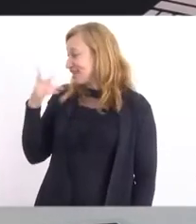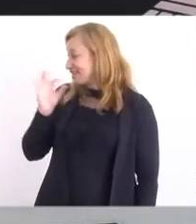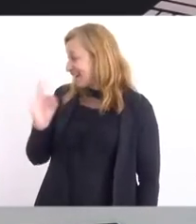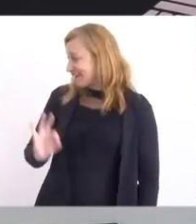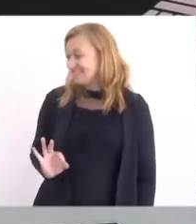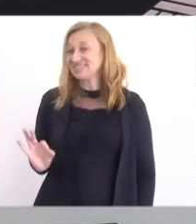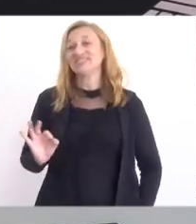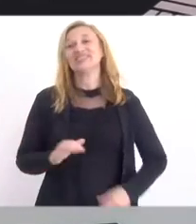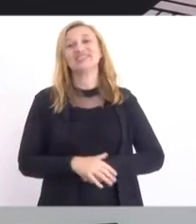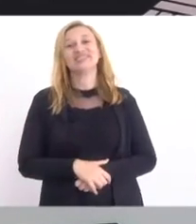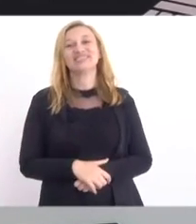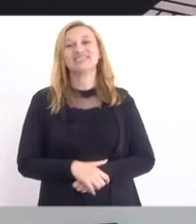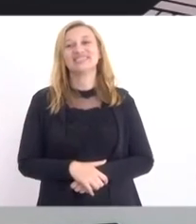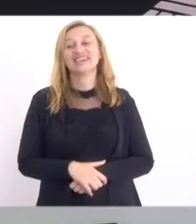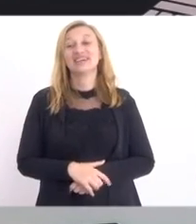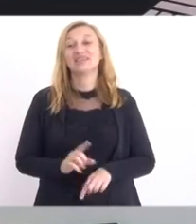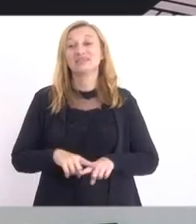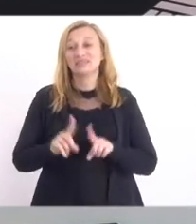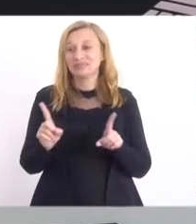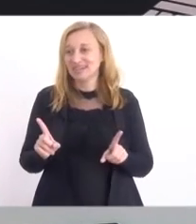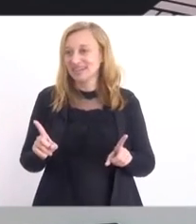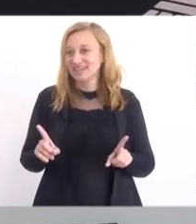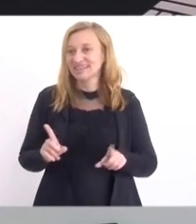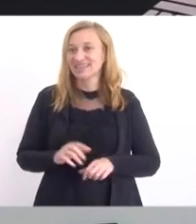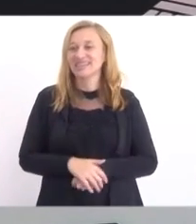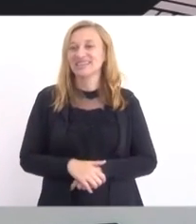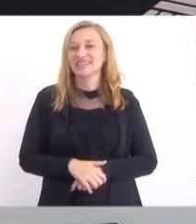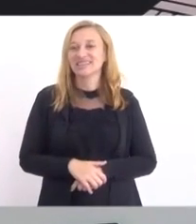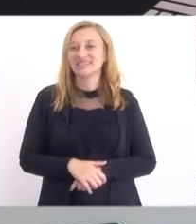Mas está bem dito. Mas, além disso,